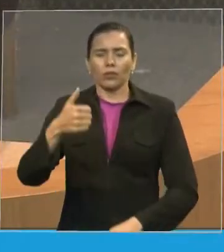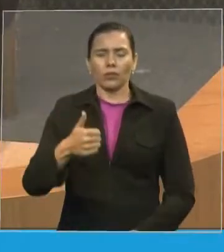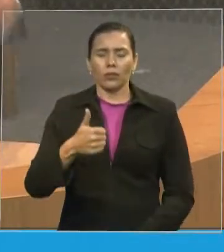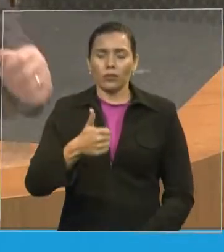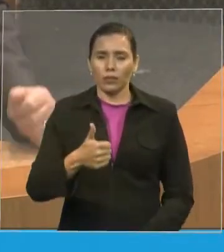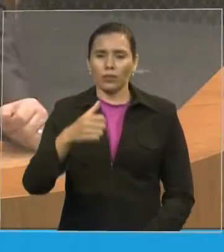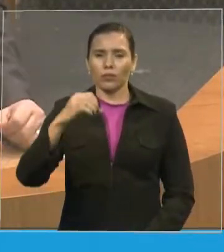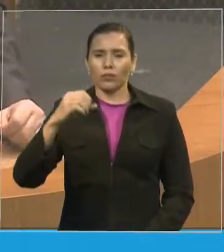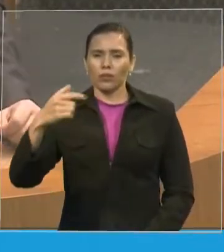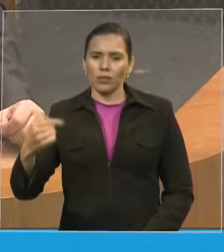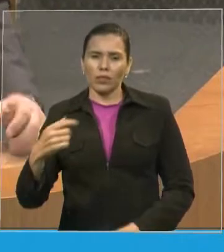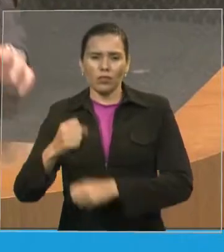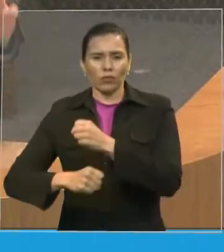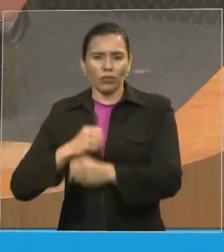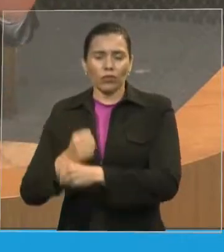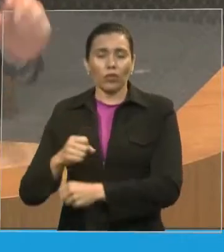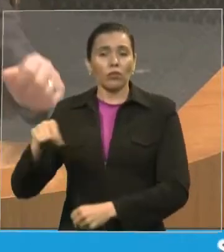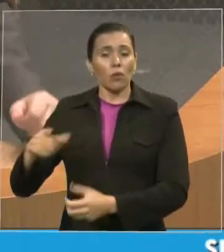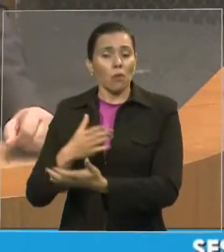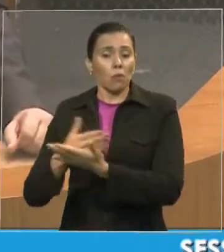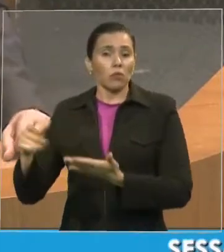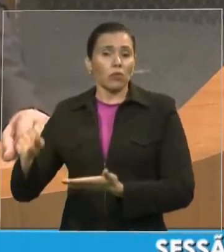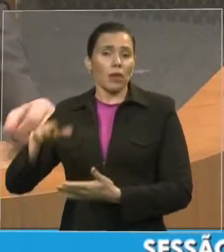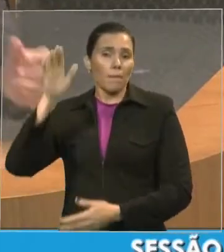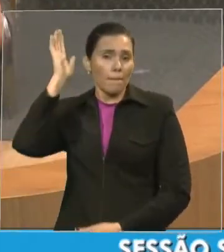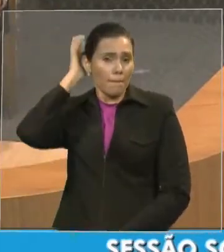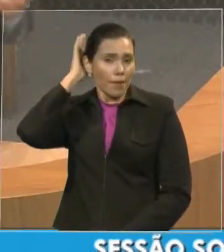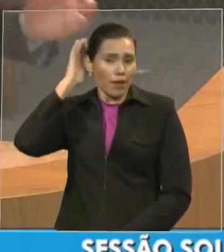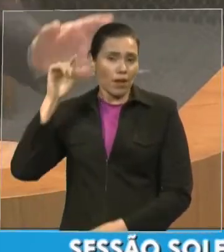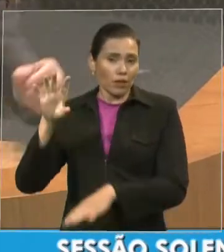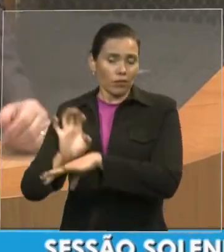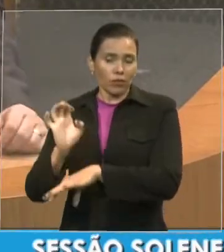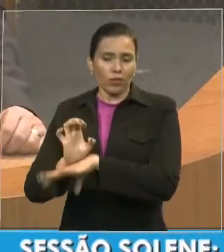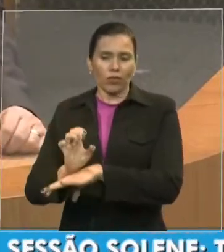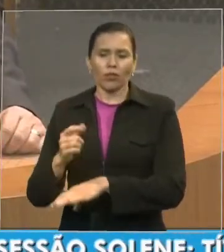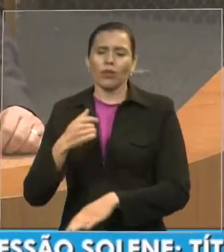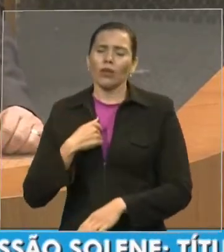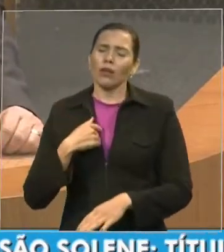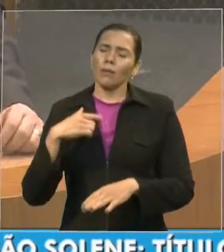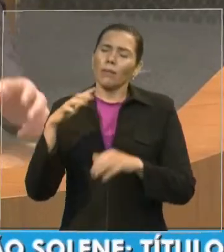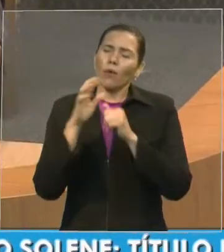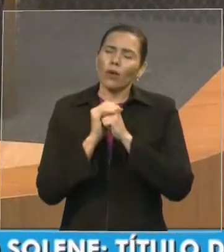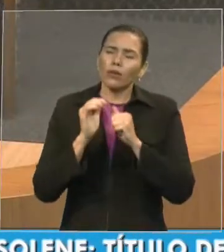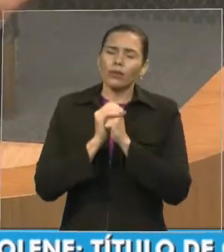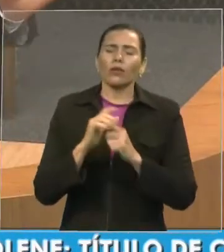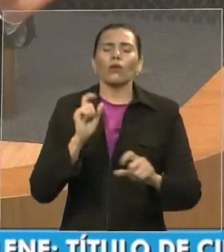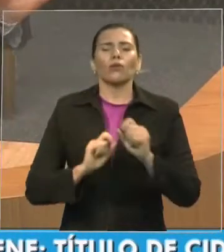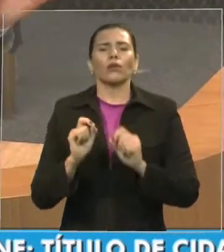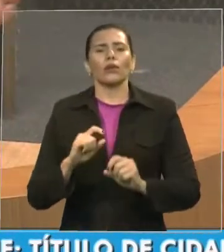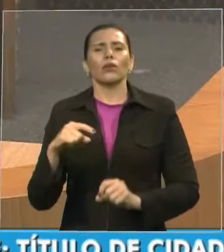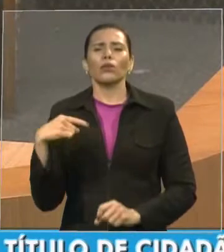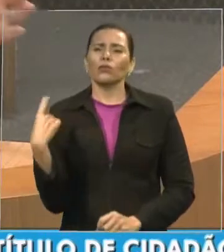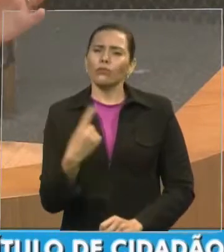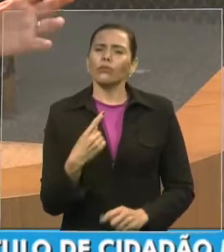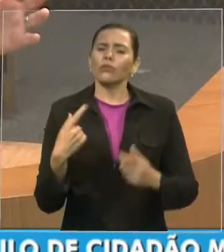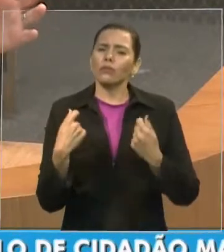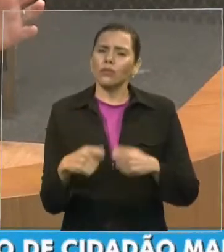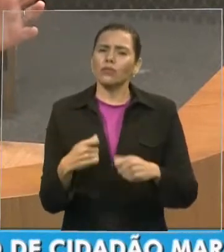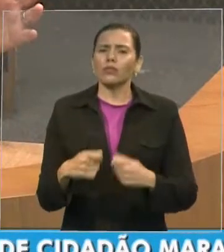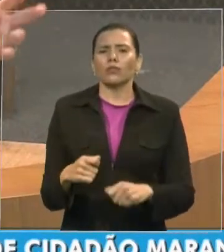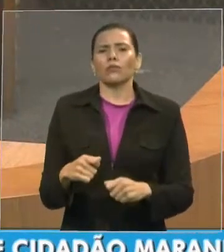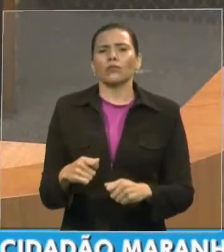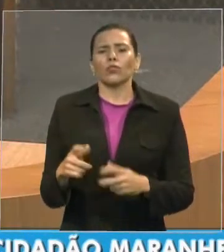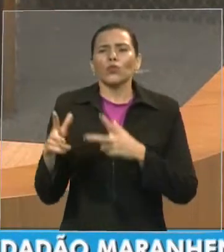minha oração e meu apelo é semelhante ao de Jesus hoje, que eles sejam sempre uns, que a gente entenda sempre que,